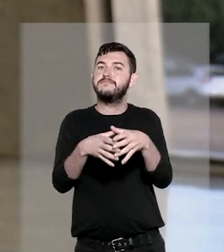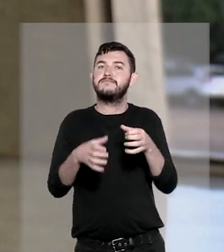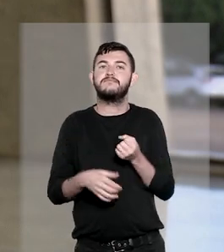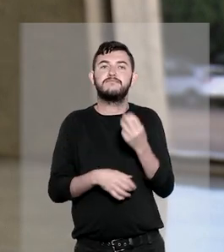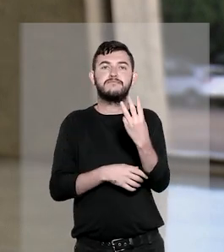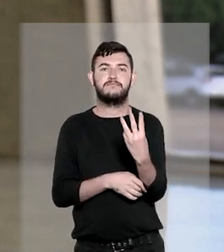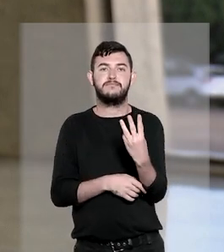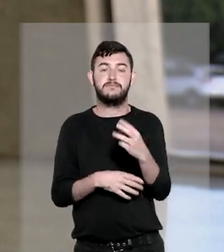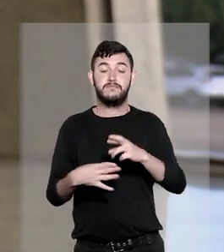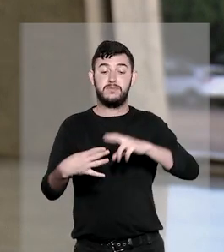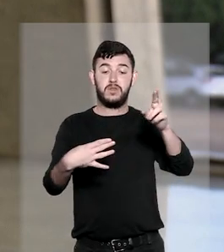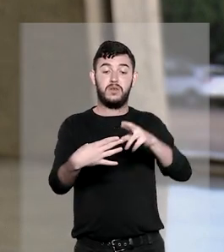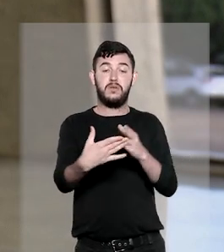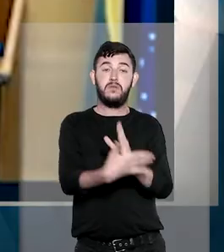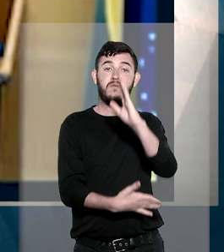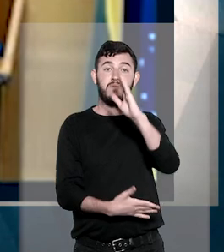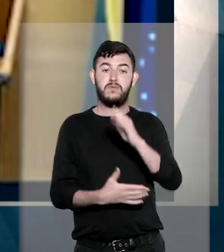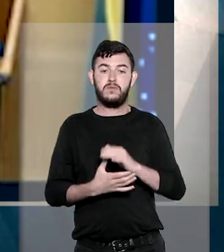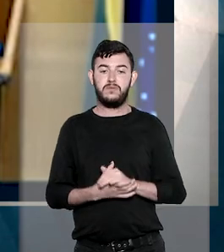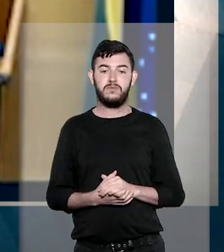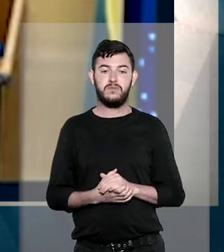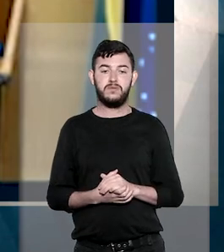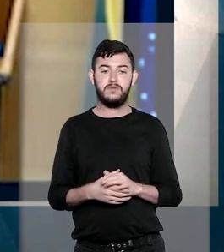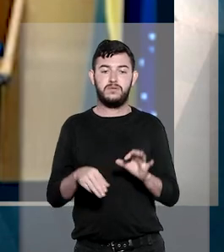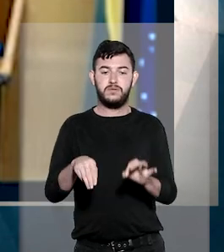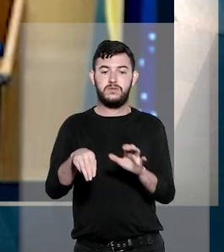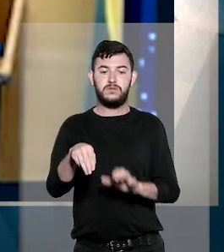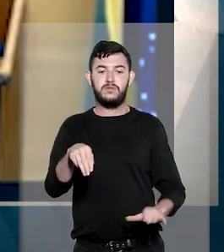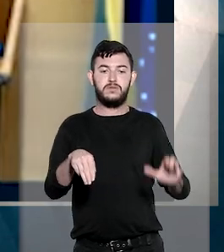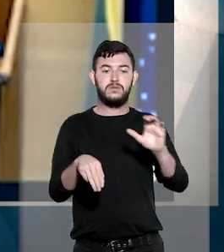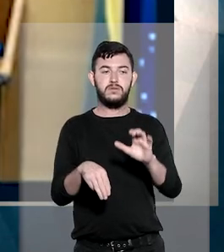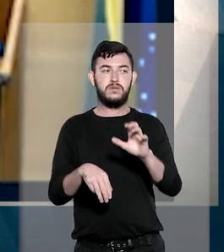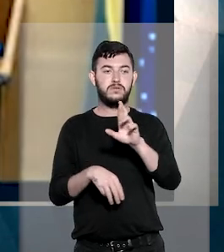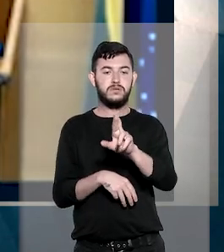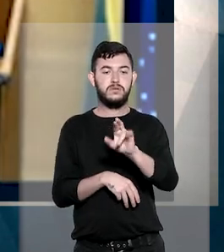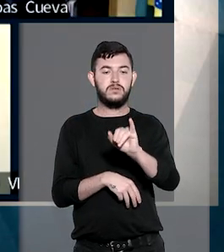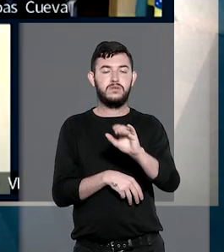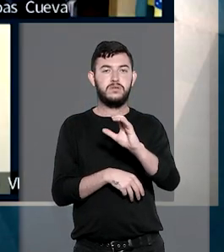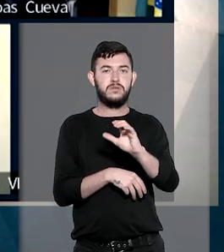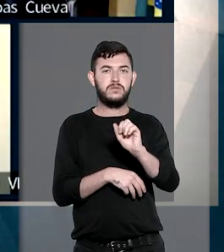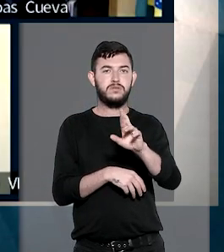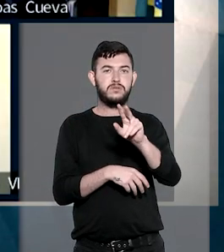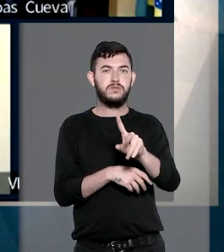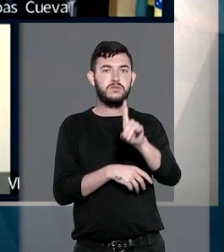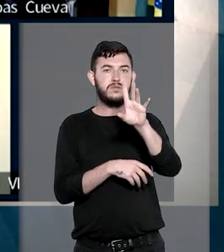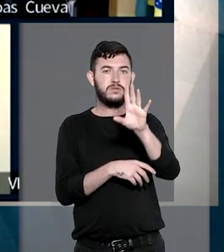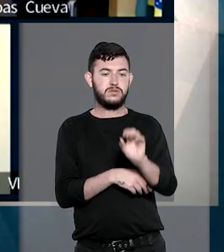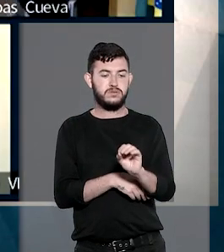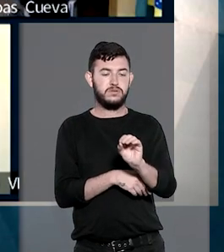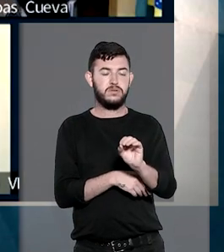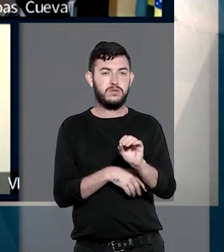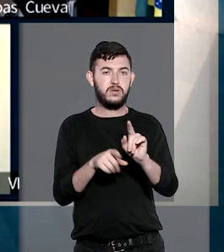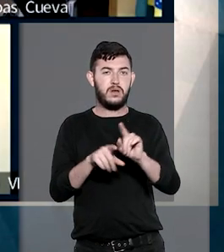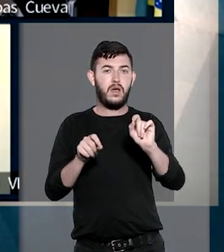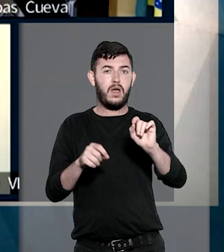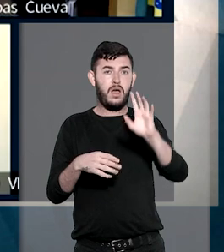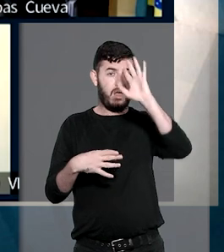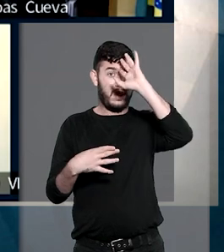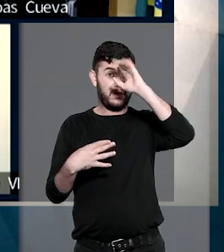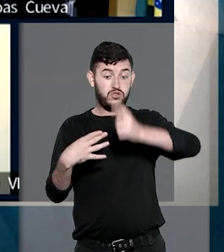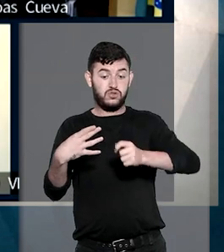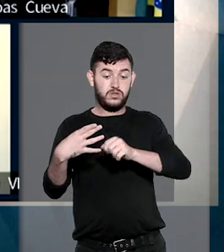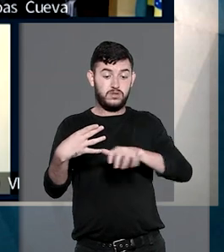provimento ao recurso especial. Segundo o relator, ministro Ricardo Vilas Boas Cueva, a jurisprudência do STJ afirmou o